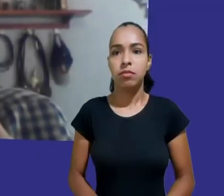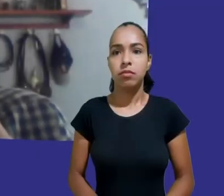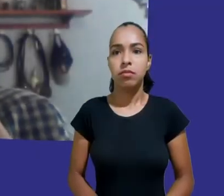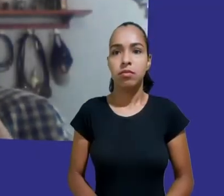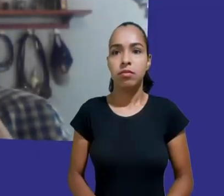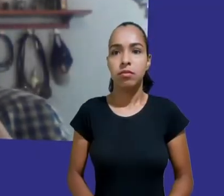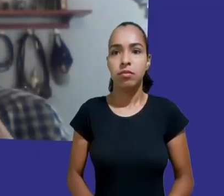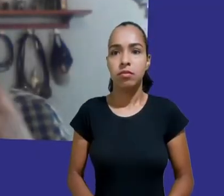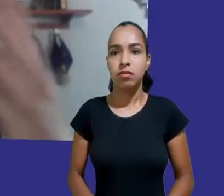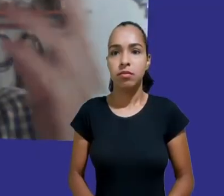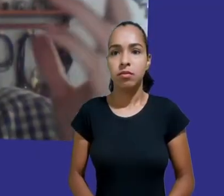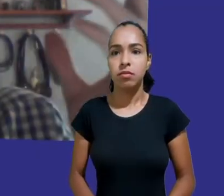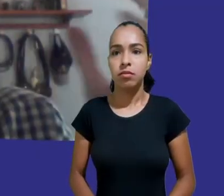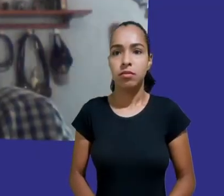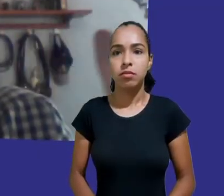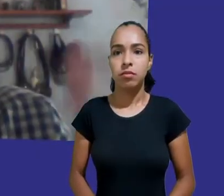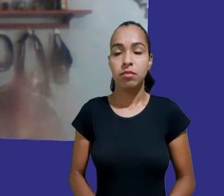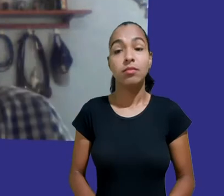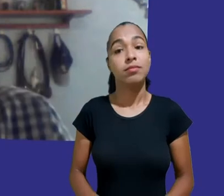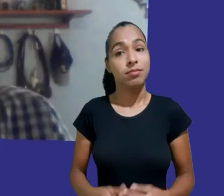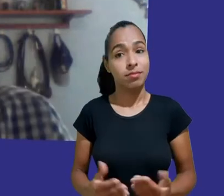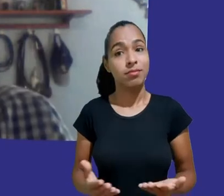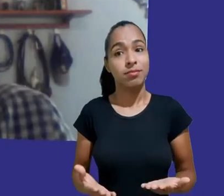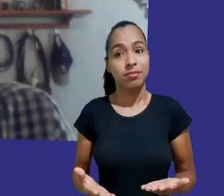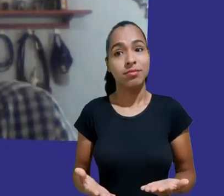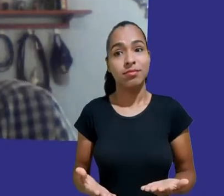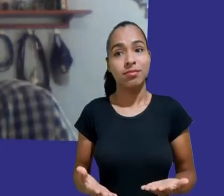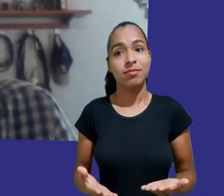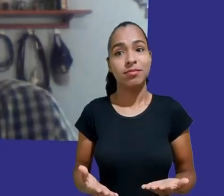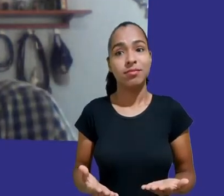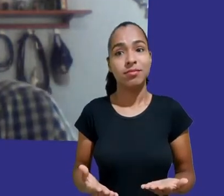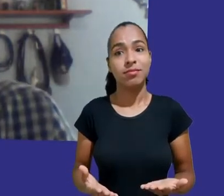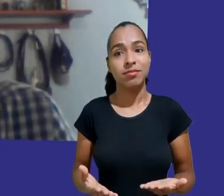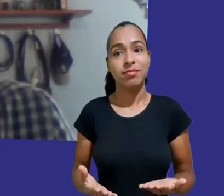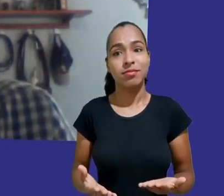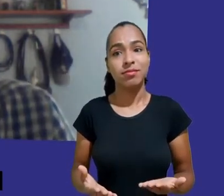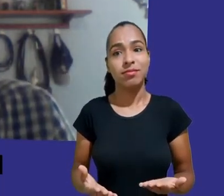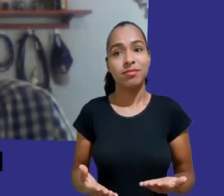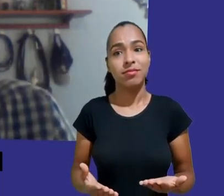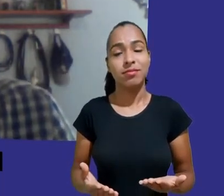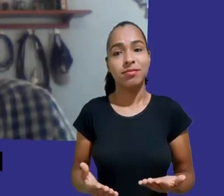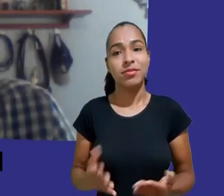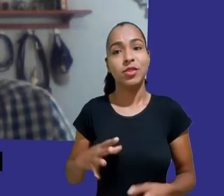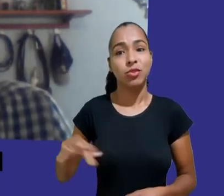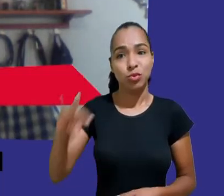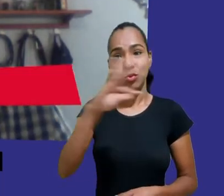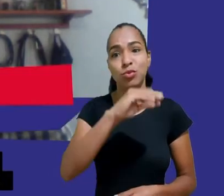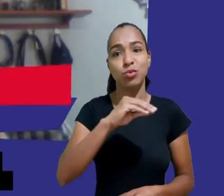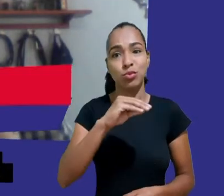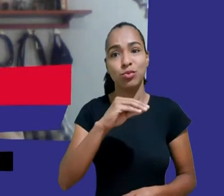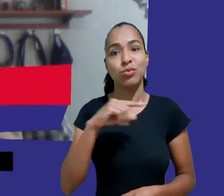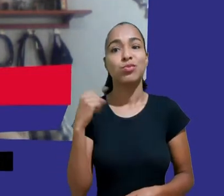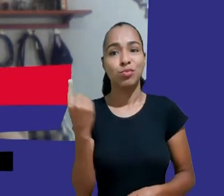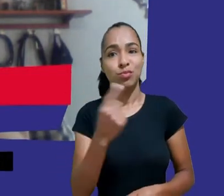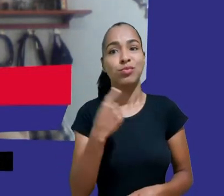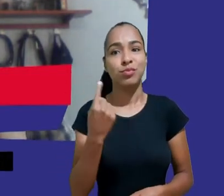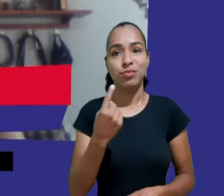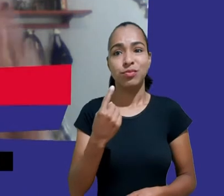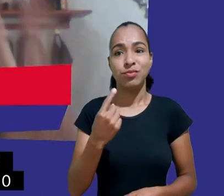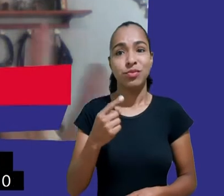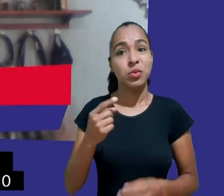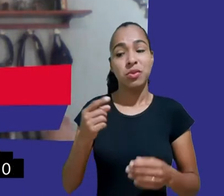Pois é. Mas eu acho que todos nós que estamos aqui já não aceitamos que esse tipo de exploração econômica aconteça com as crianças na internet, né?